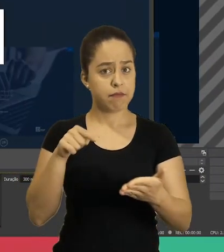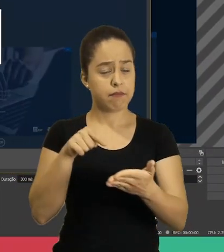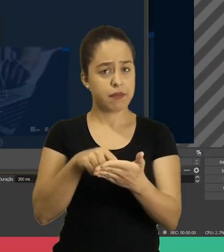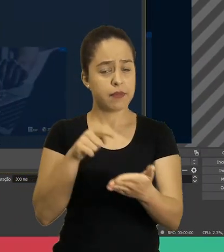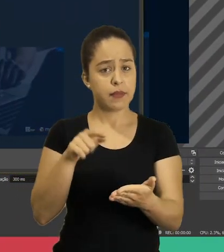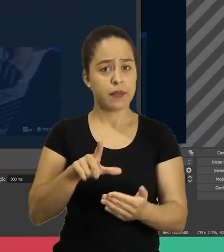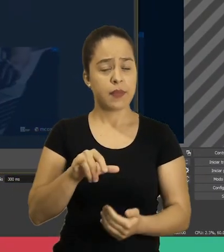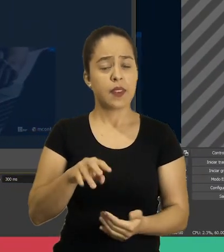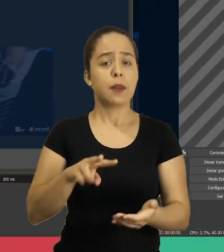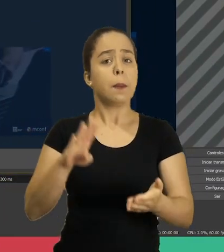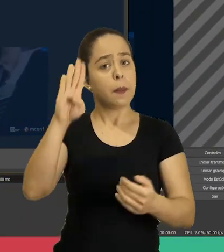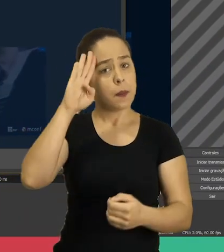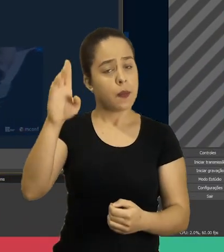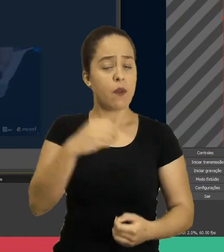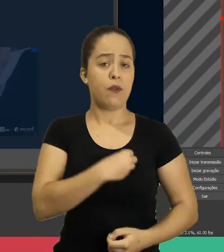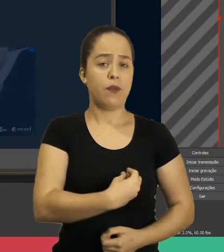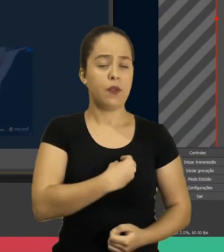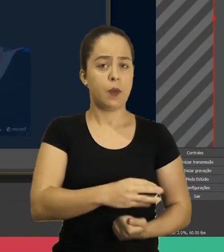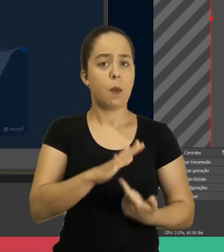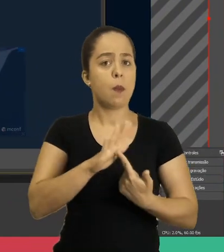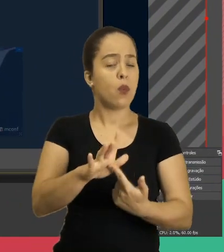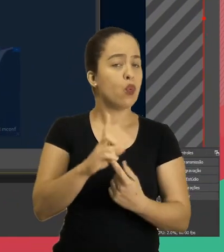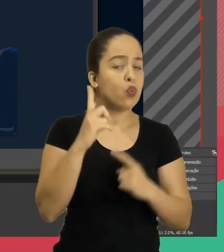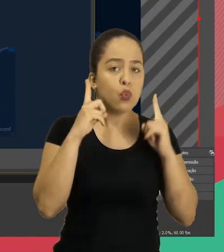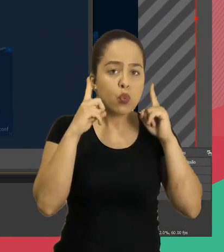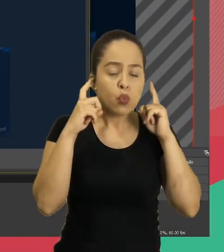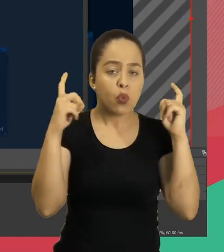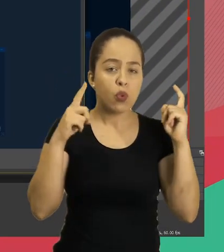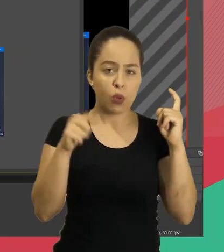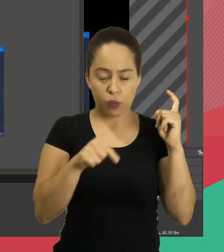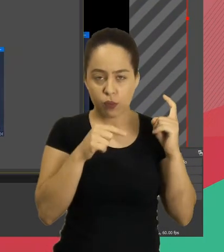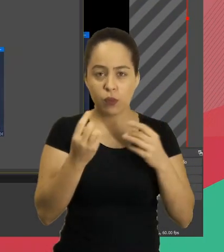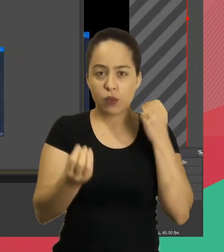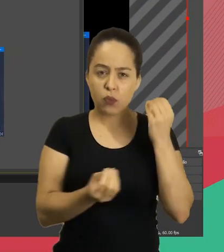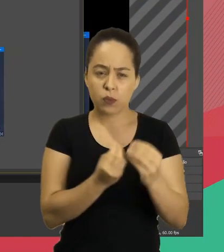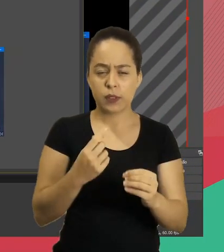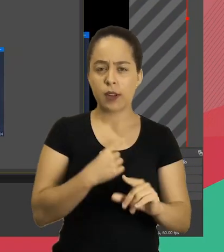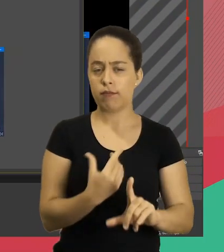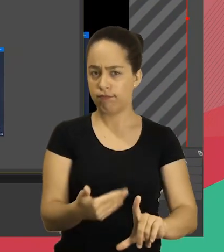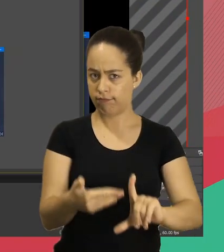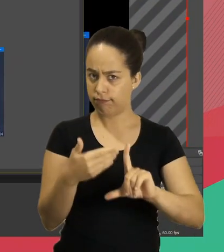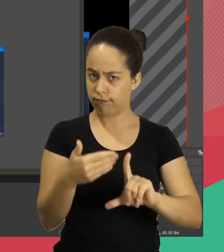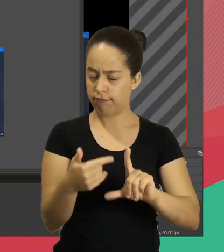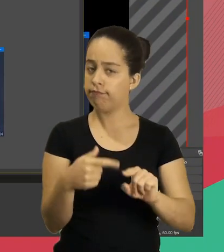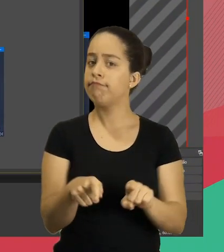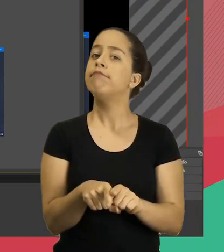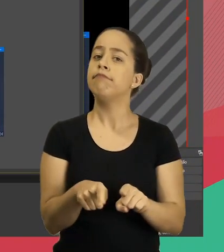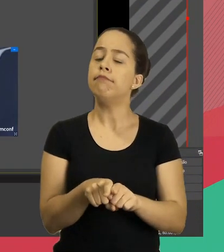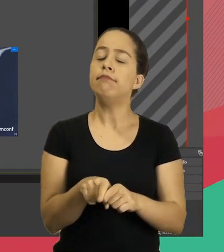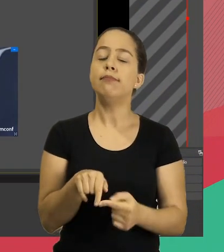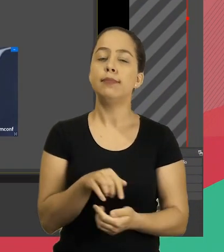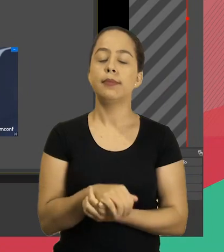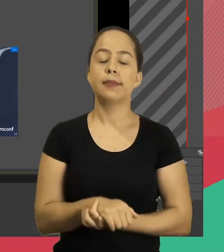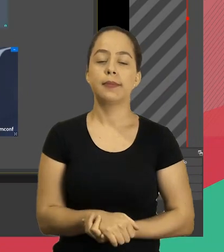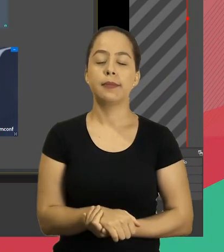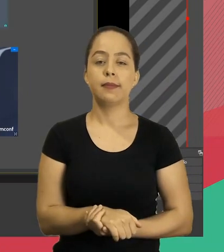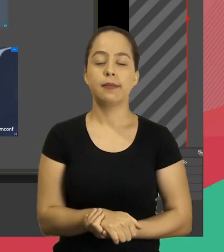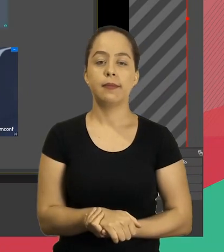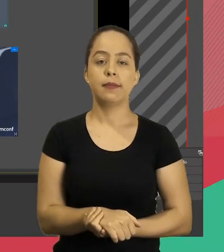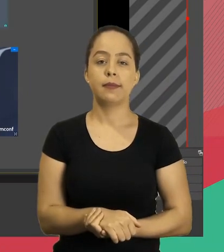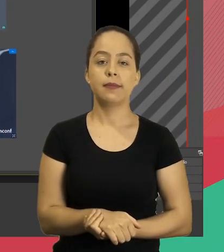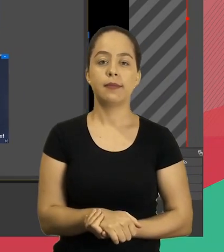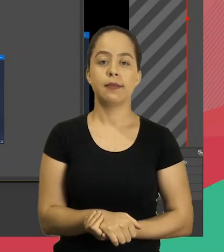Entrou. Vou botar ele para somente ouvir. Para só sair o som. Porque ele vai ser apenas um observador, né? Que vai ser transmitido.